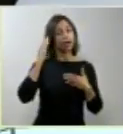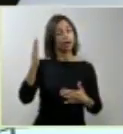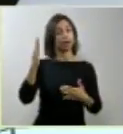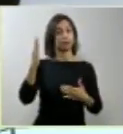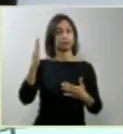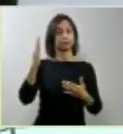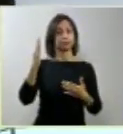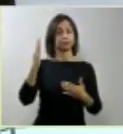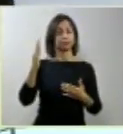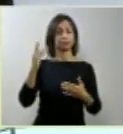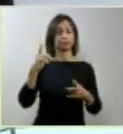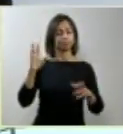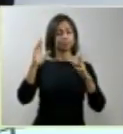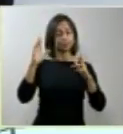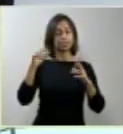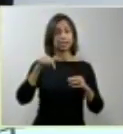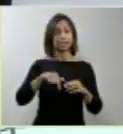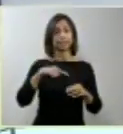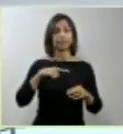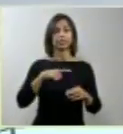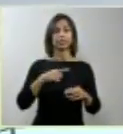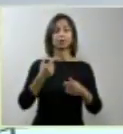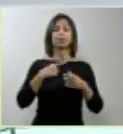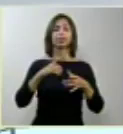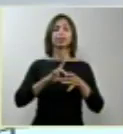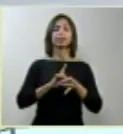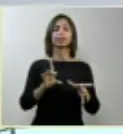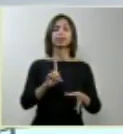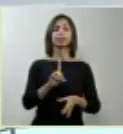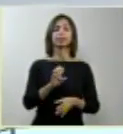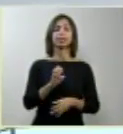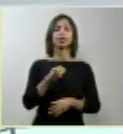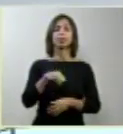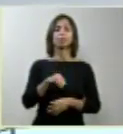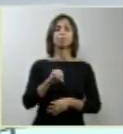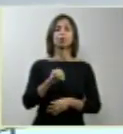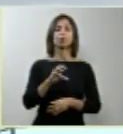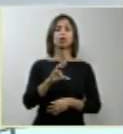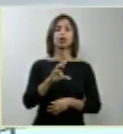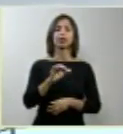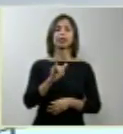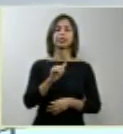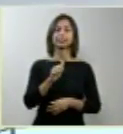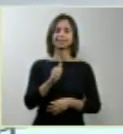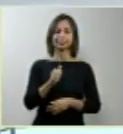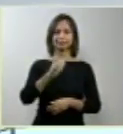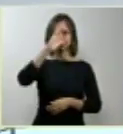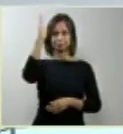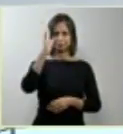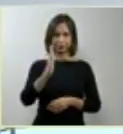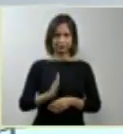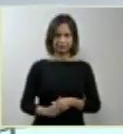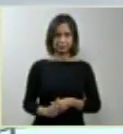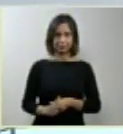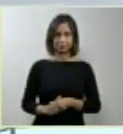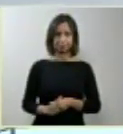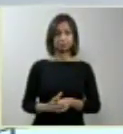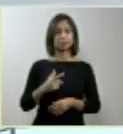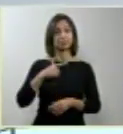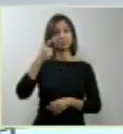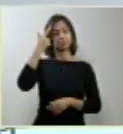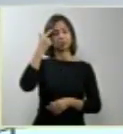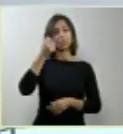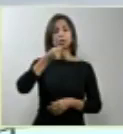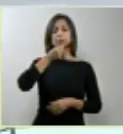dos pilares da democracia brasileira, que é essa Corte Suprema, a imprensa também se encarregará